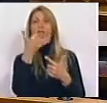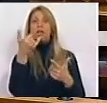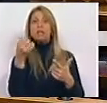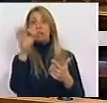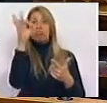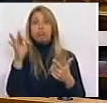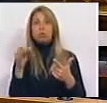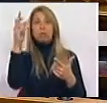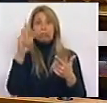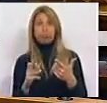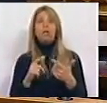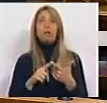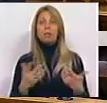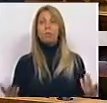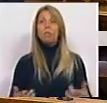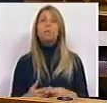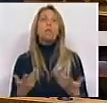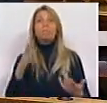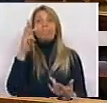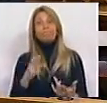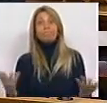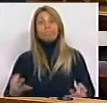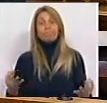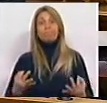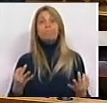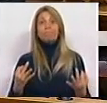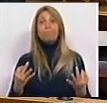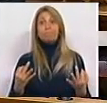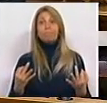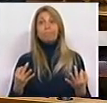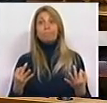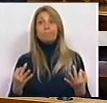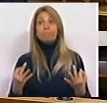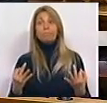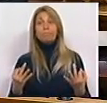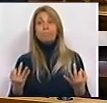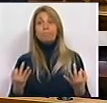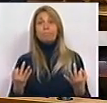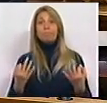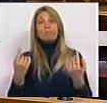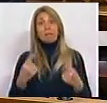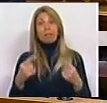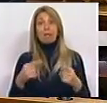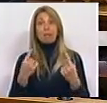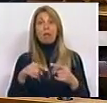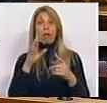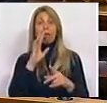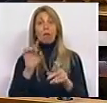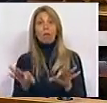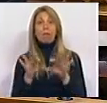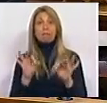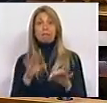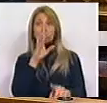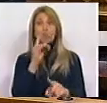diminuição que tem sido, aliás, acompanhada por um acréscimo muito significativo